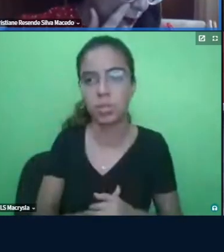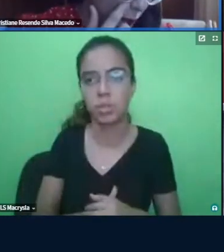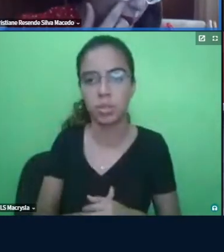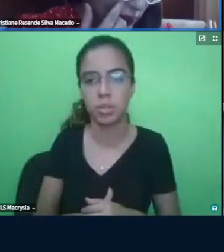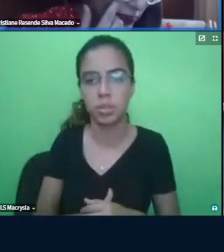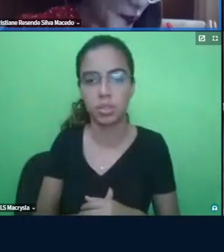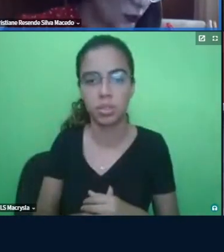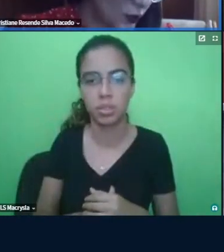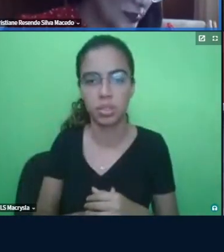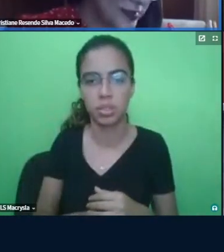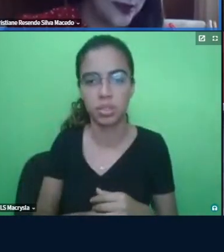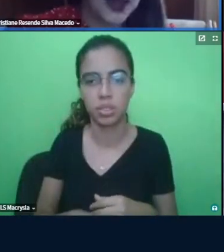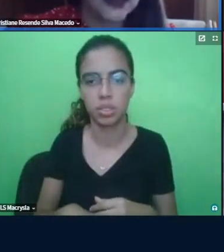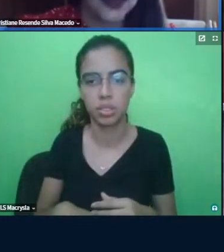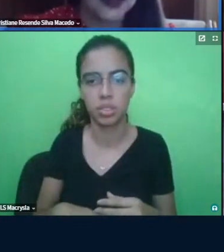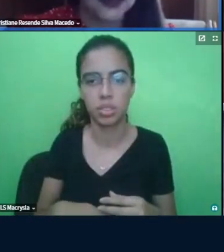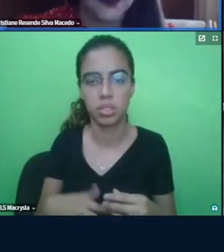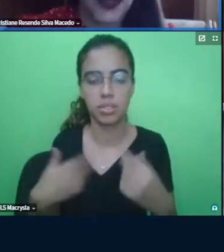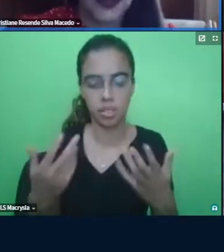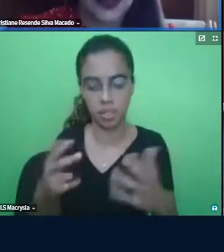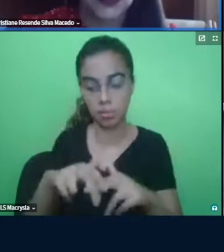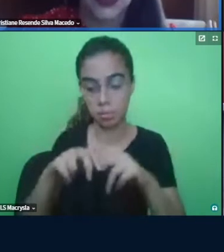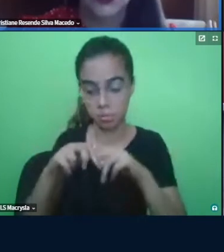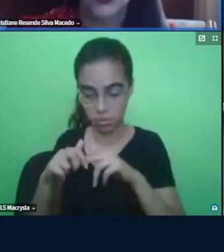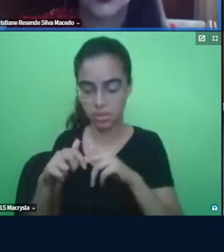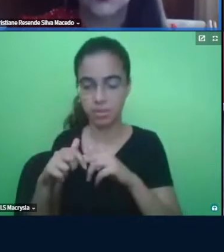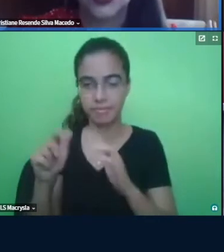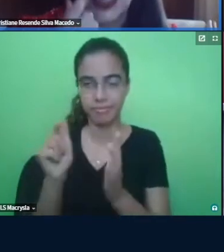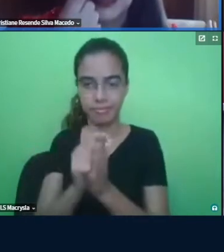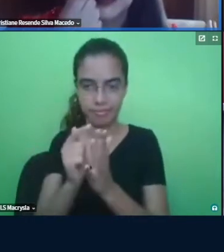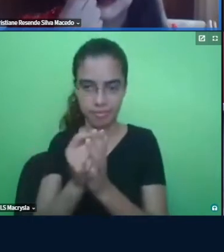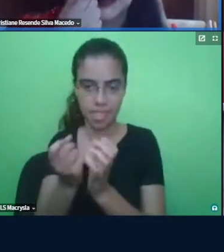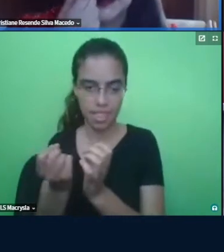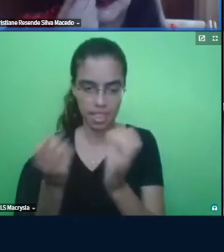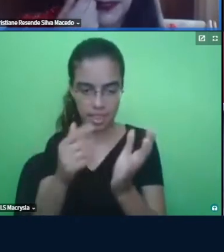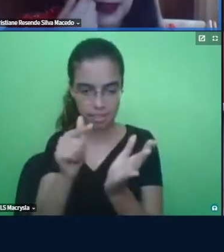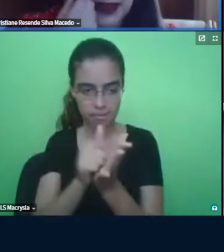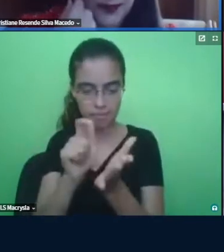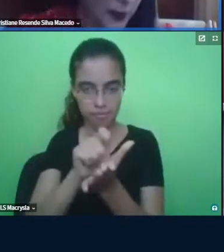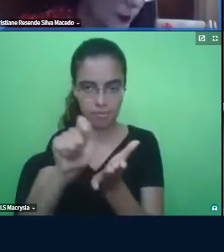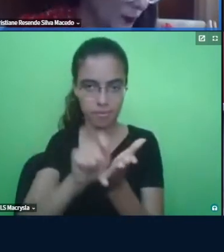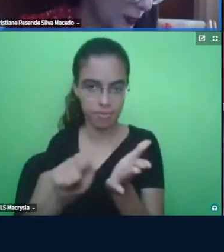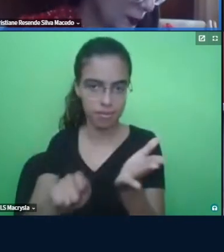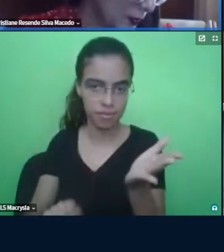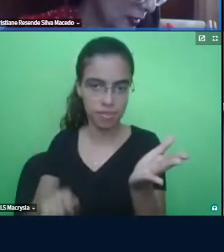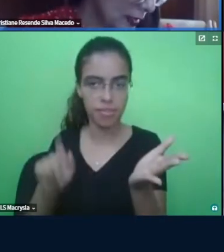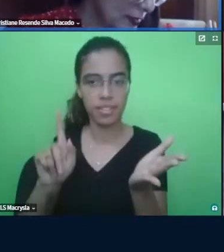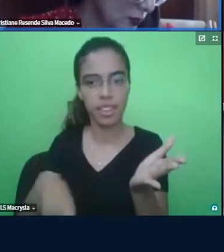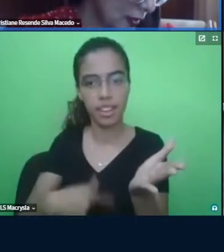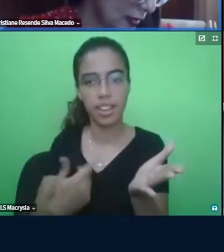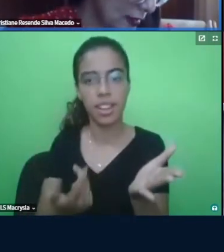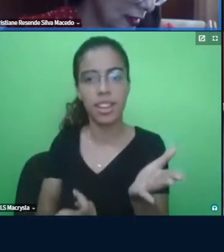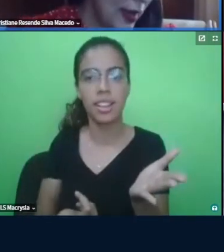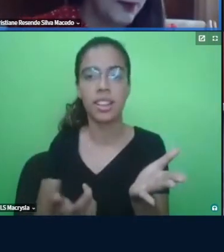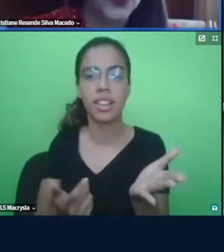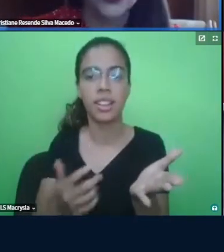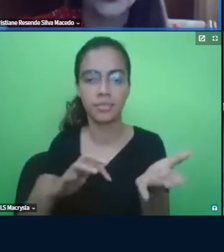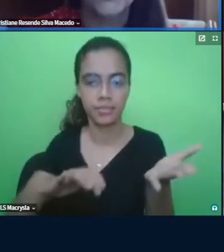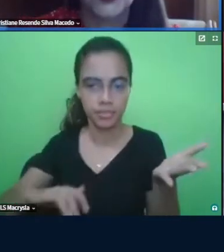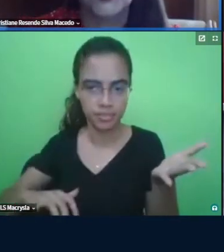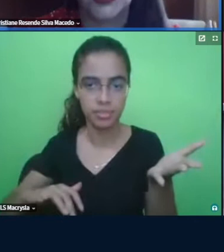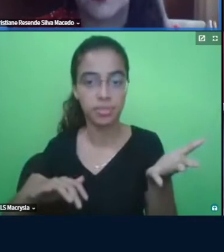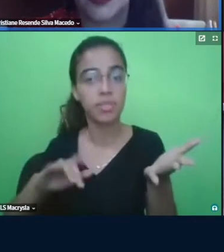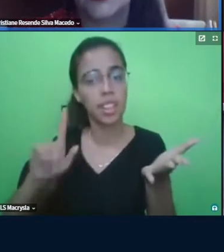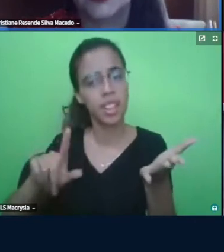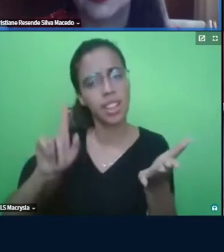E, assim, é por isso que até eu trouxe esse pedaço aqui do texto de Elis, né? Para poder relacionar. É